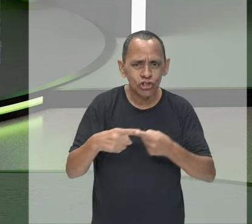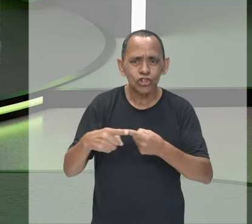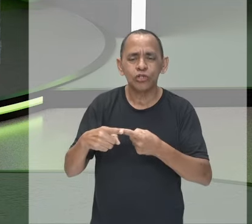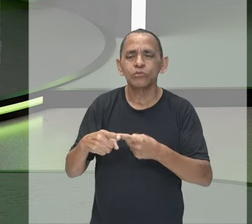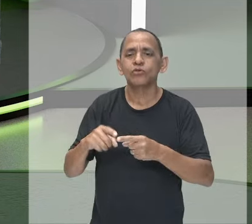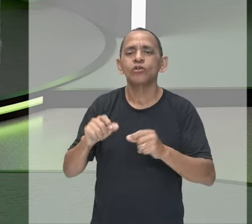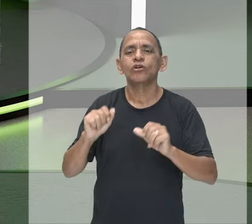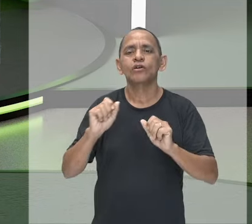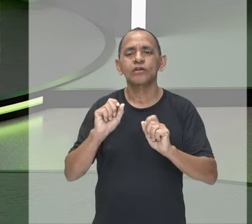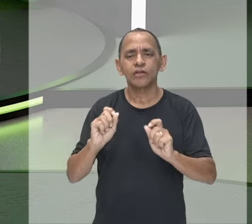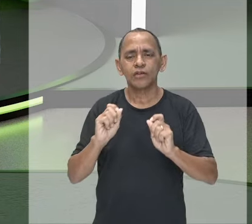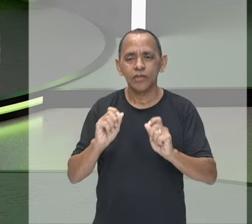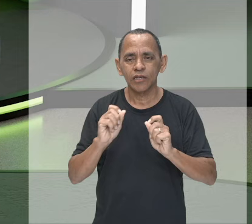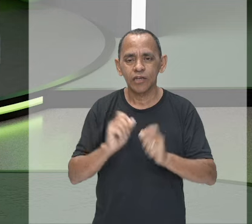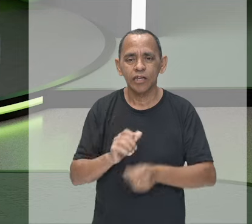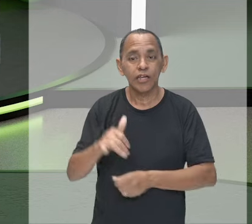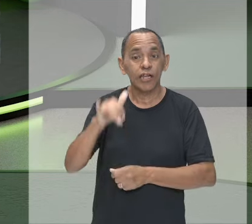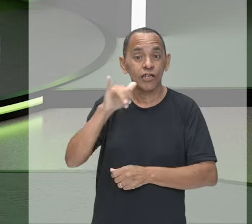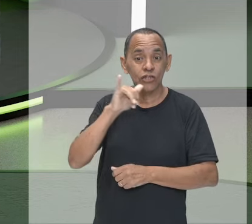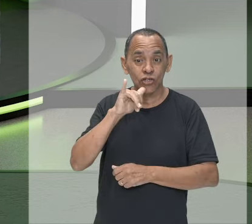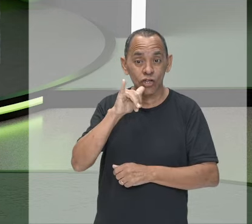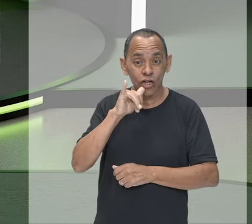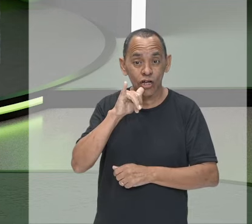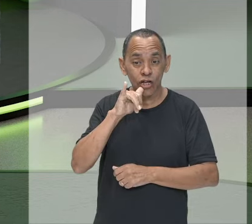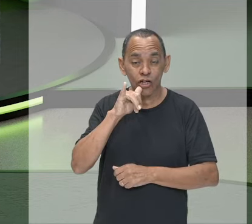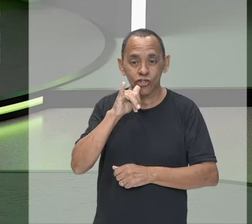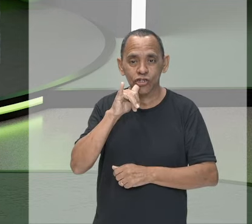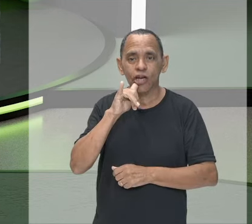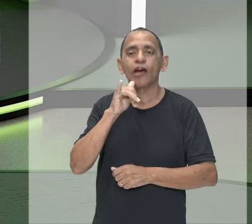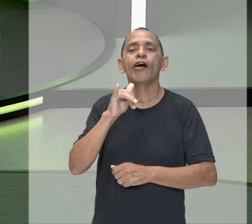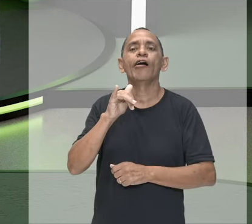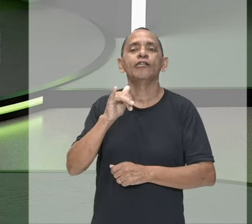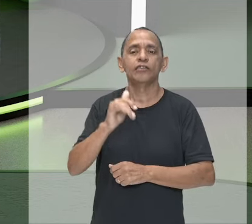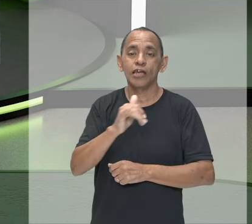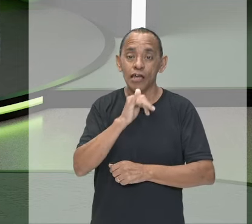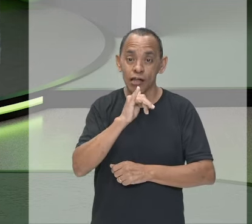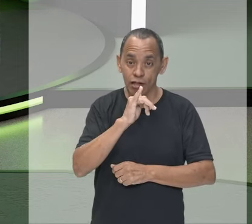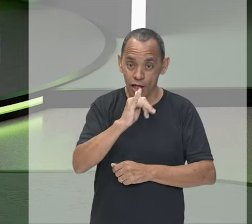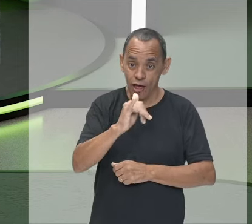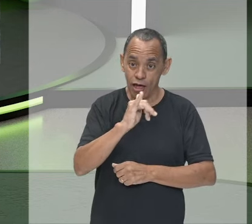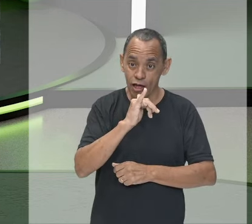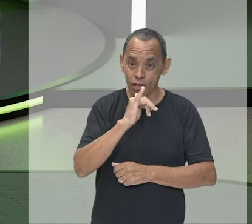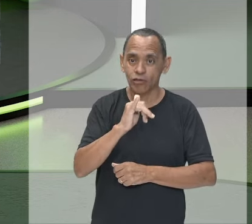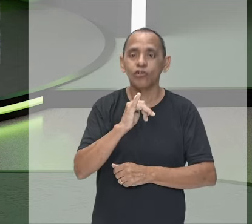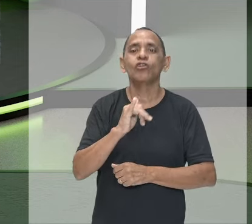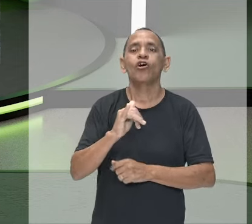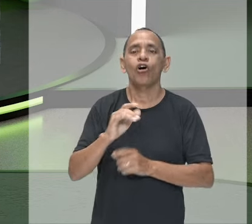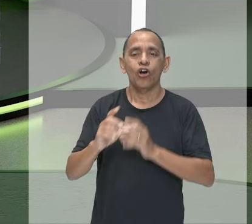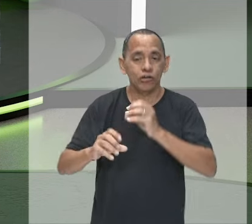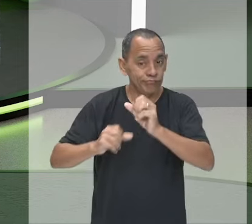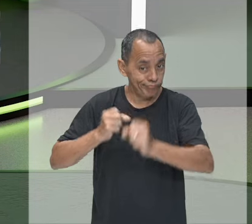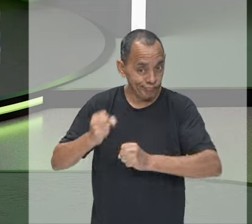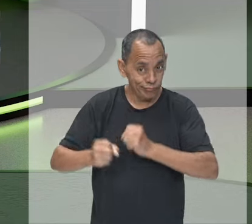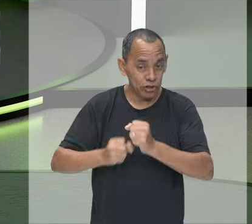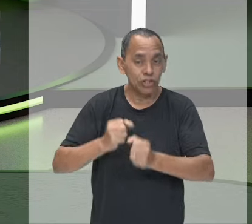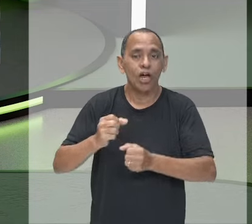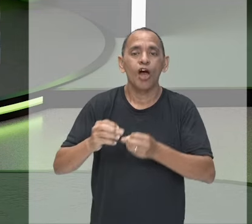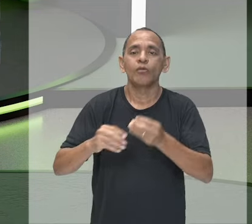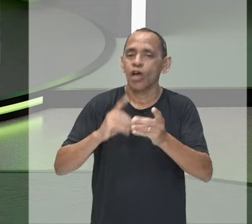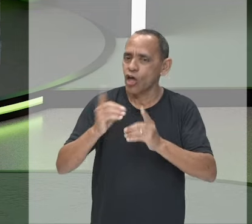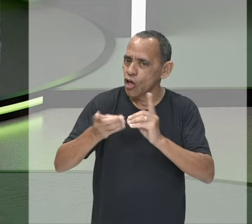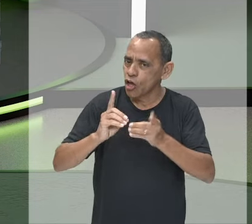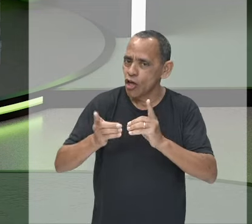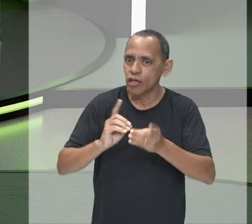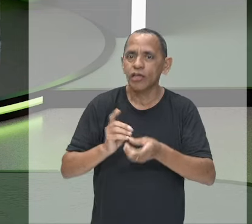eletrostática, a eletrodinâmica e o eletromagnetismo. E hoje nós vamos falar de quê? Da